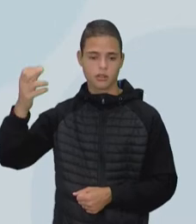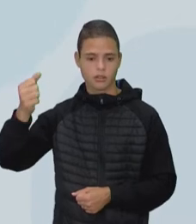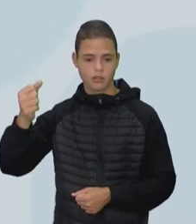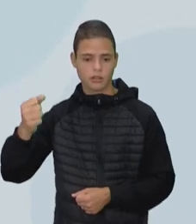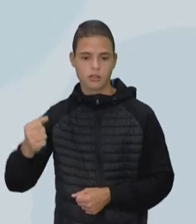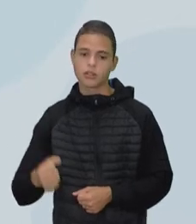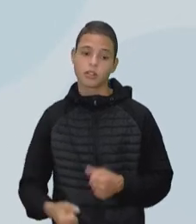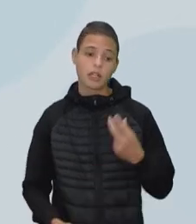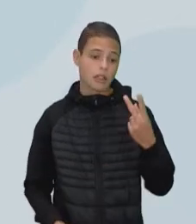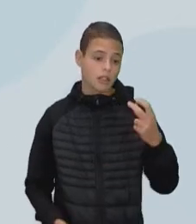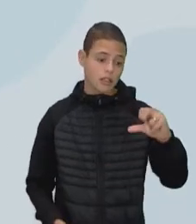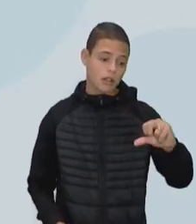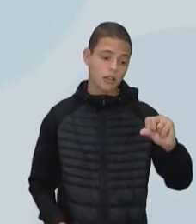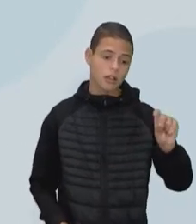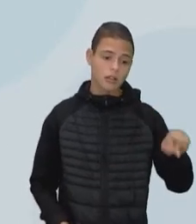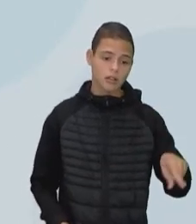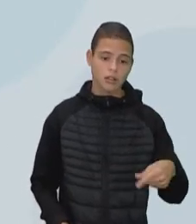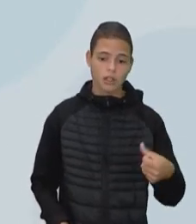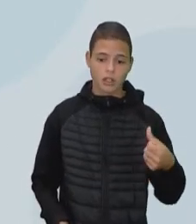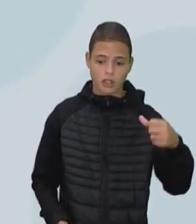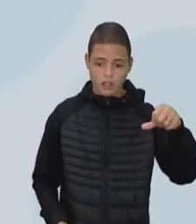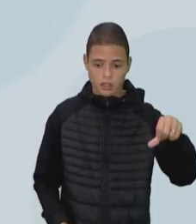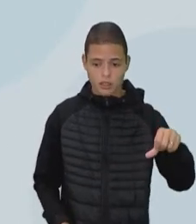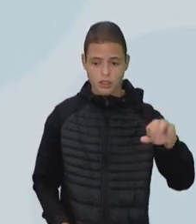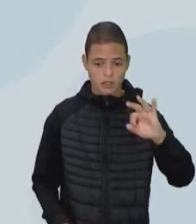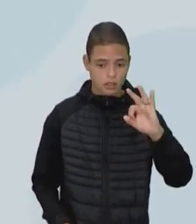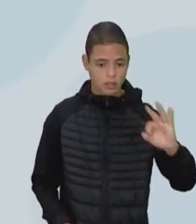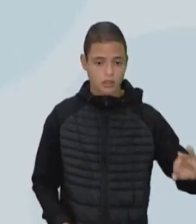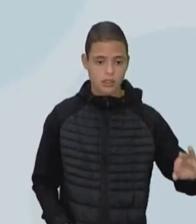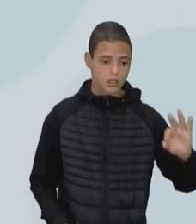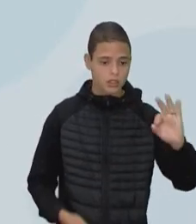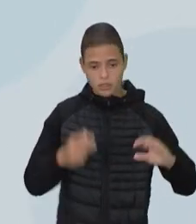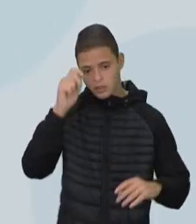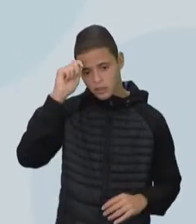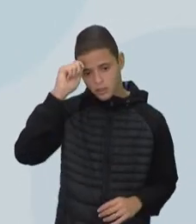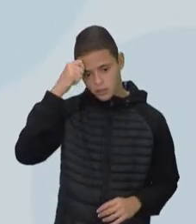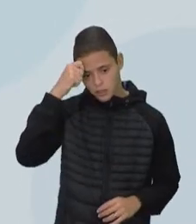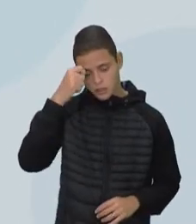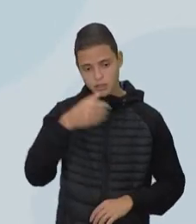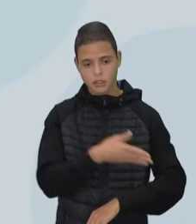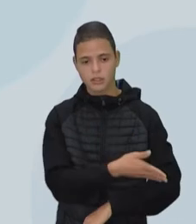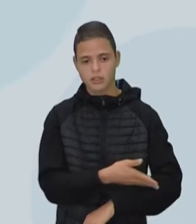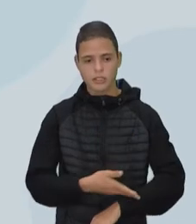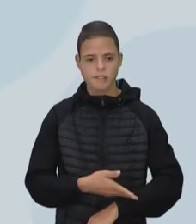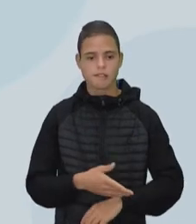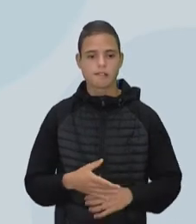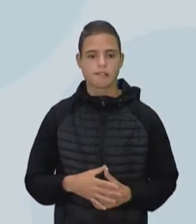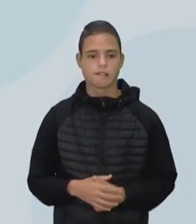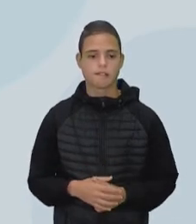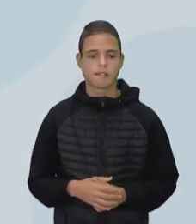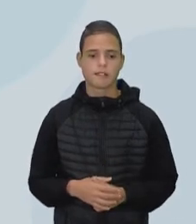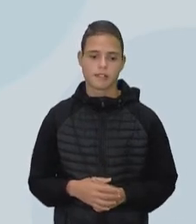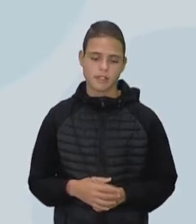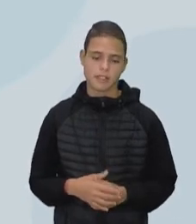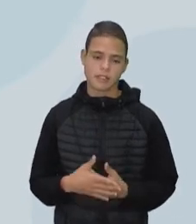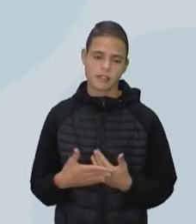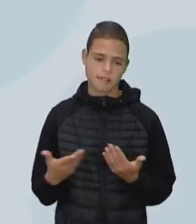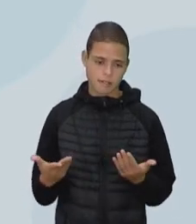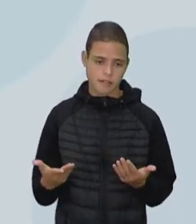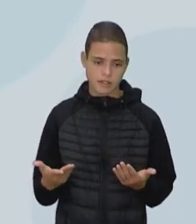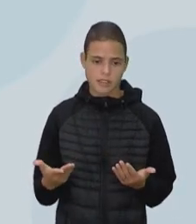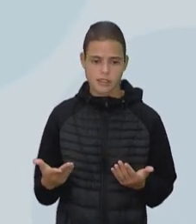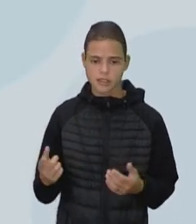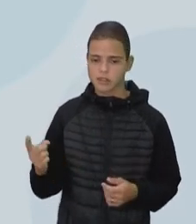,9% são ocupados por pretos ou pardos, né? E é uma taxa